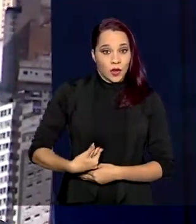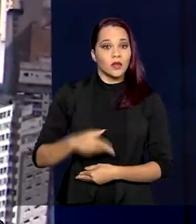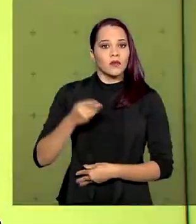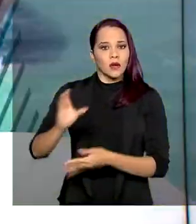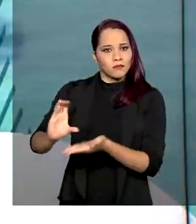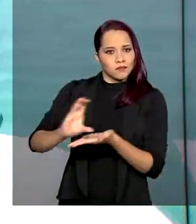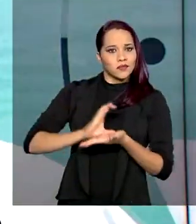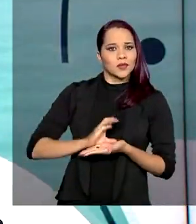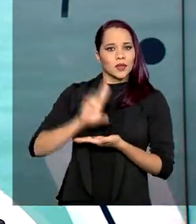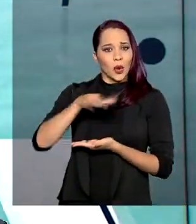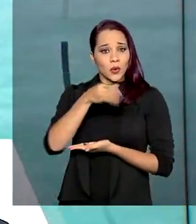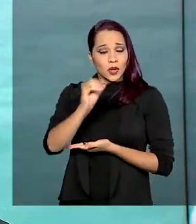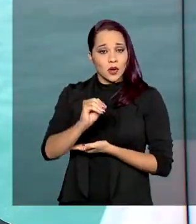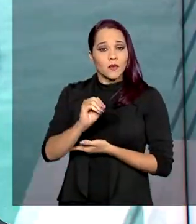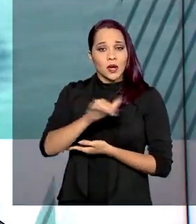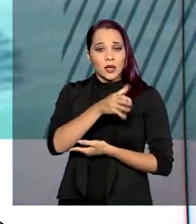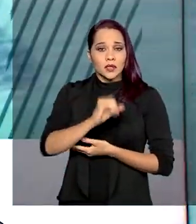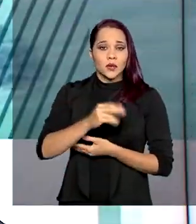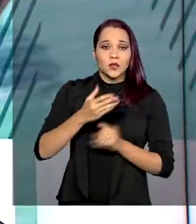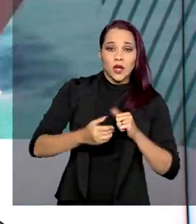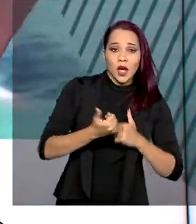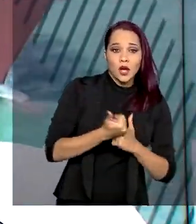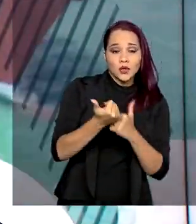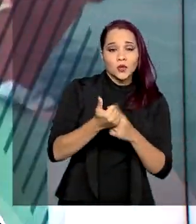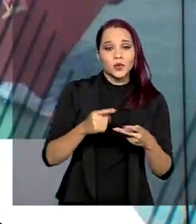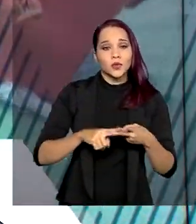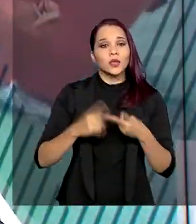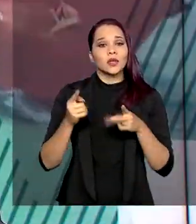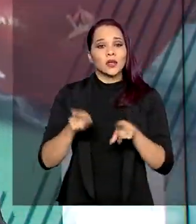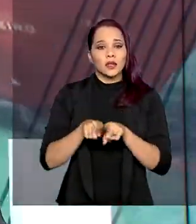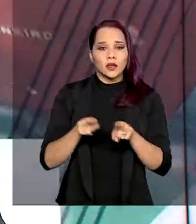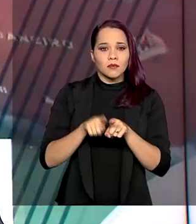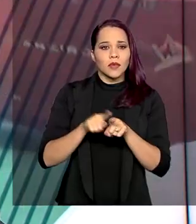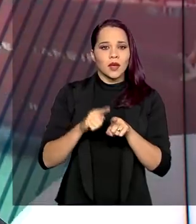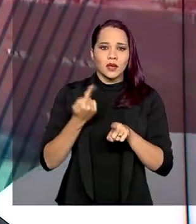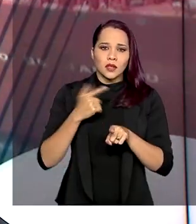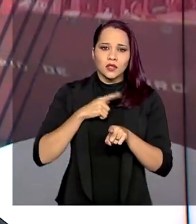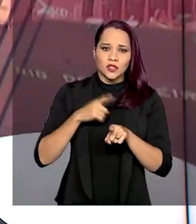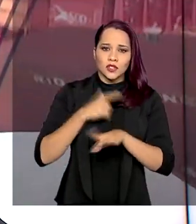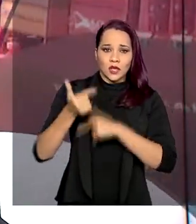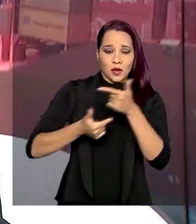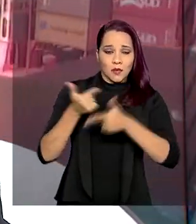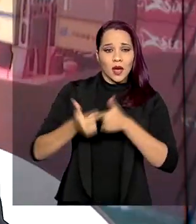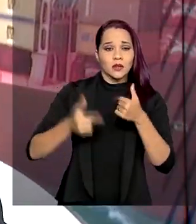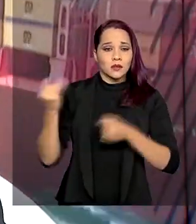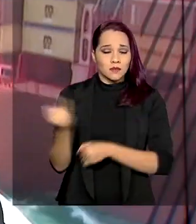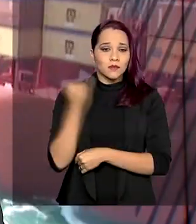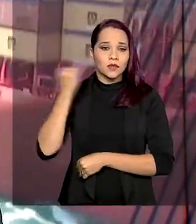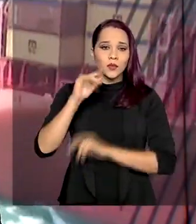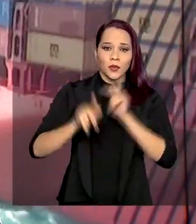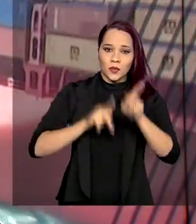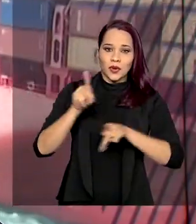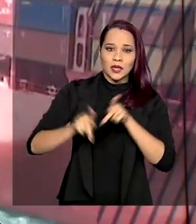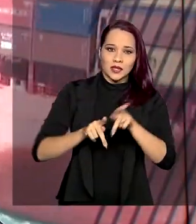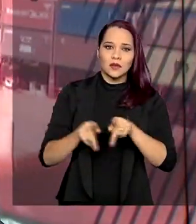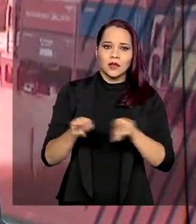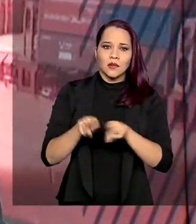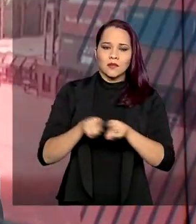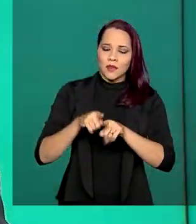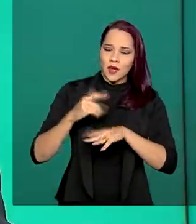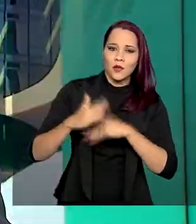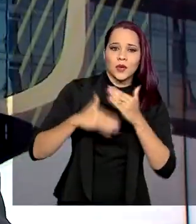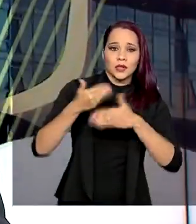receber recursos da União para ações de socorro, assistência, restabelecimento de serviços essenciais à população e